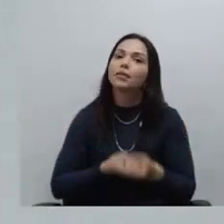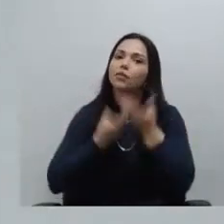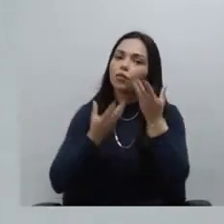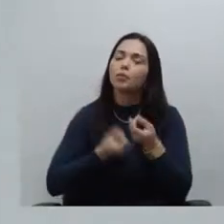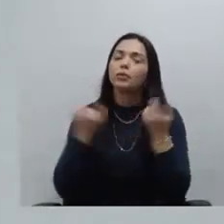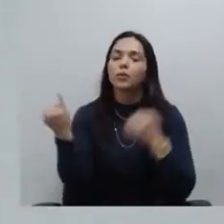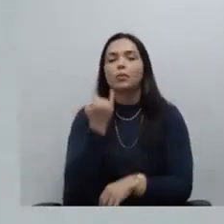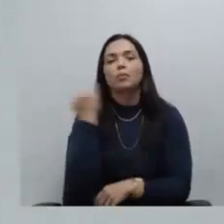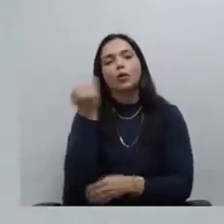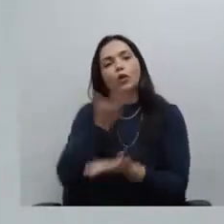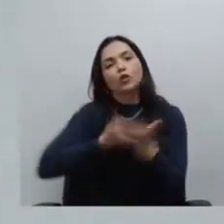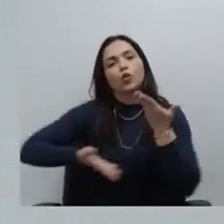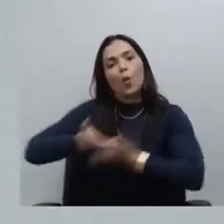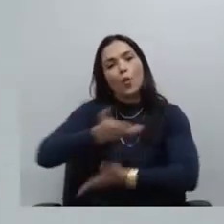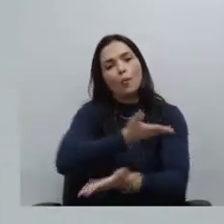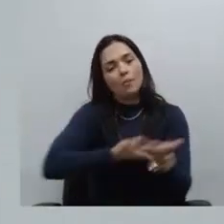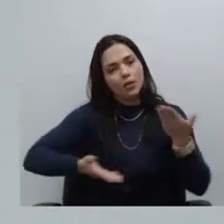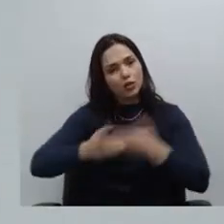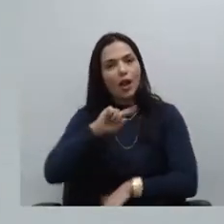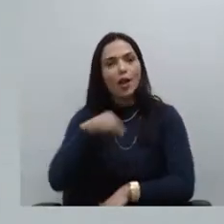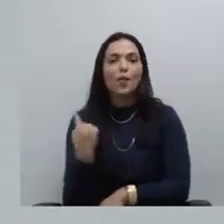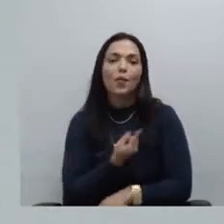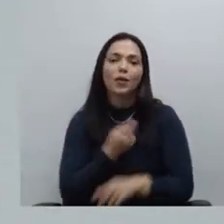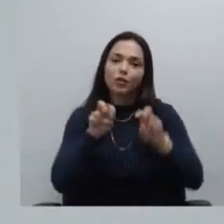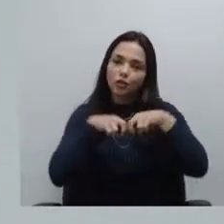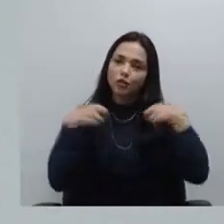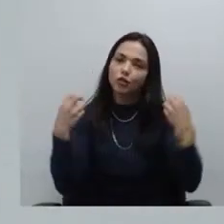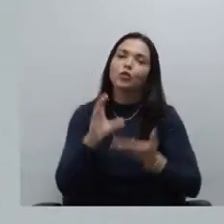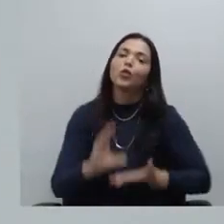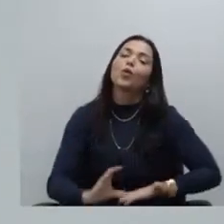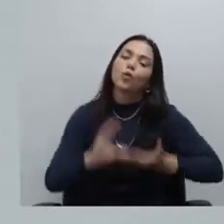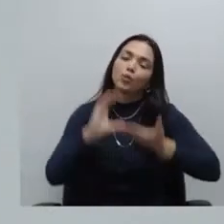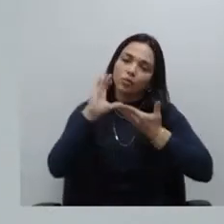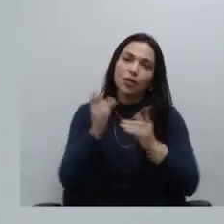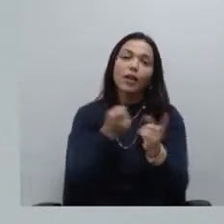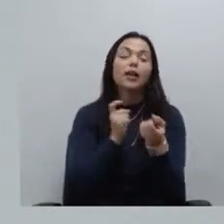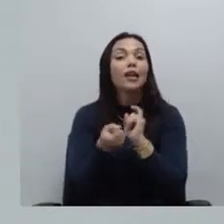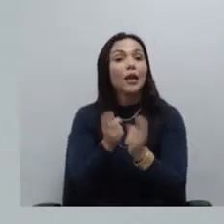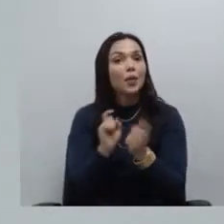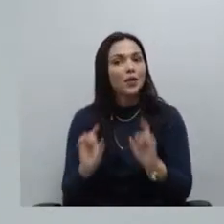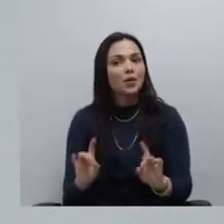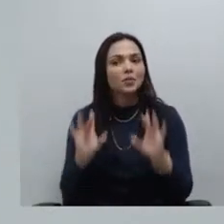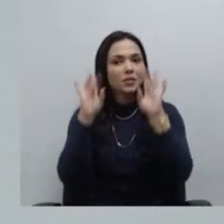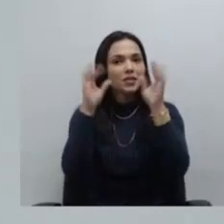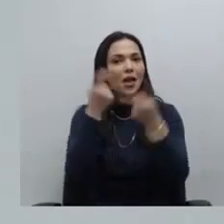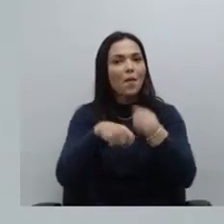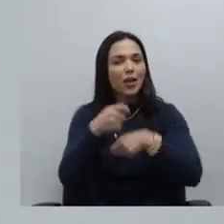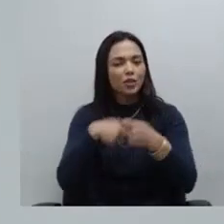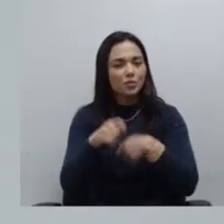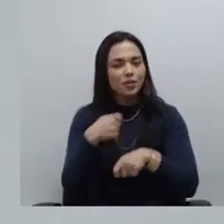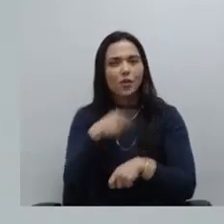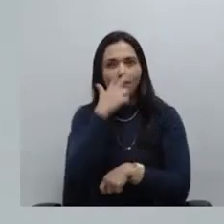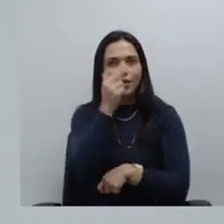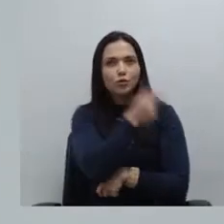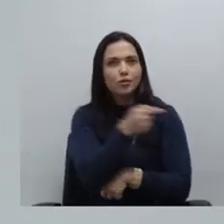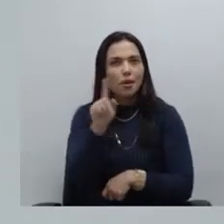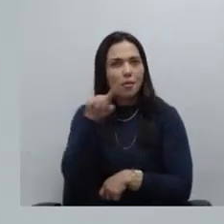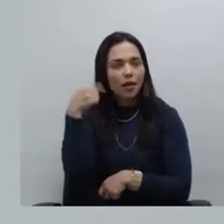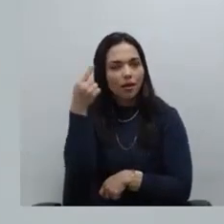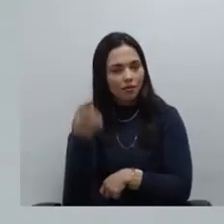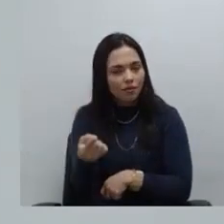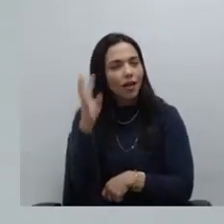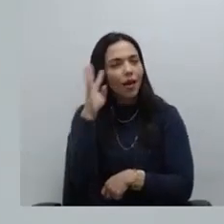sejam compartilhadas ao menos com esse colegiado haverá uma reunião administrativa salvo engano na semana que vem